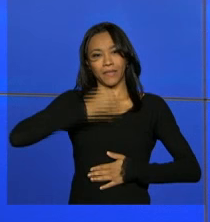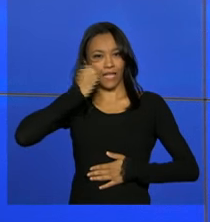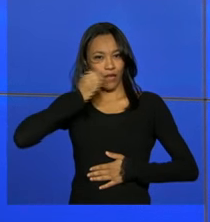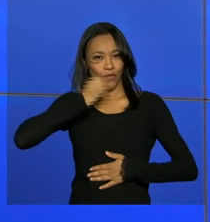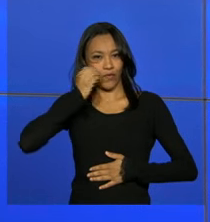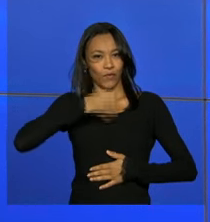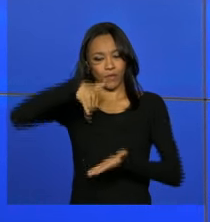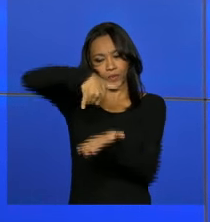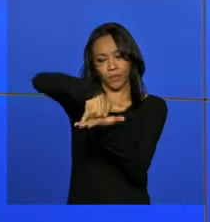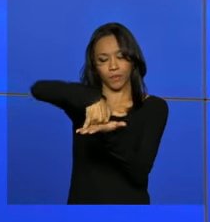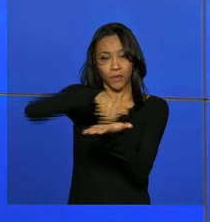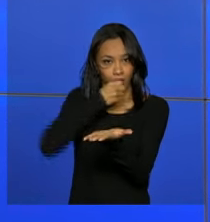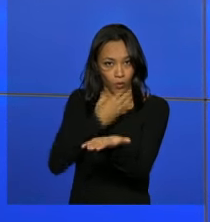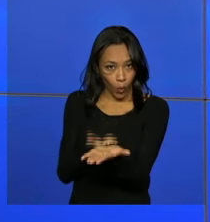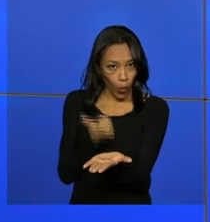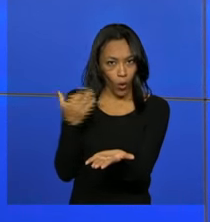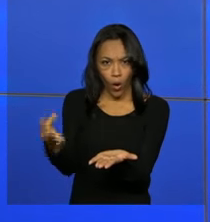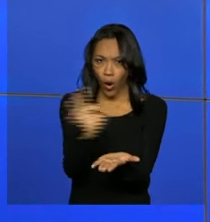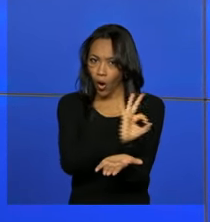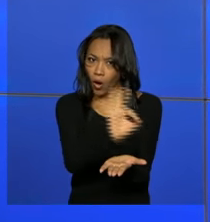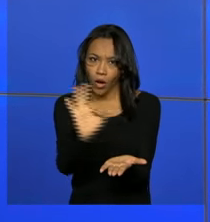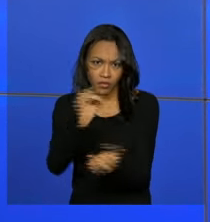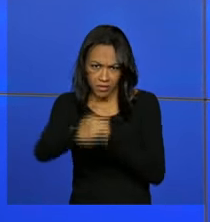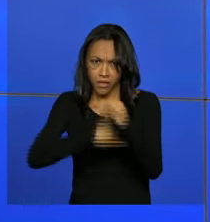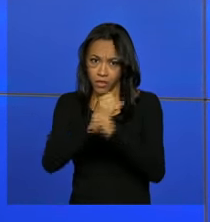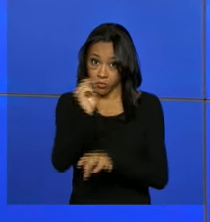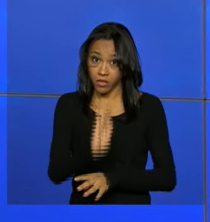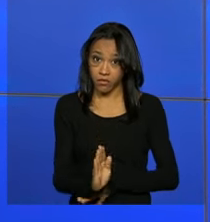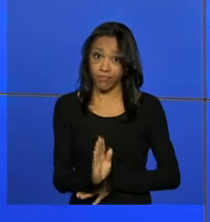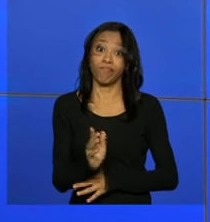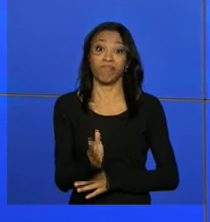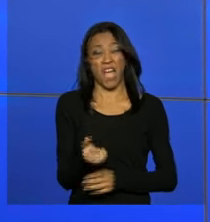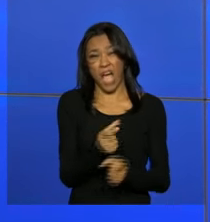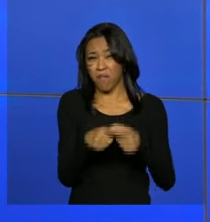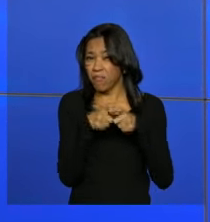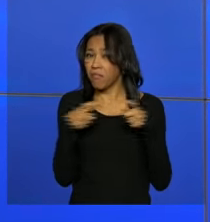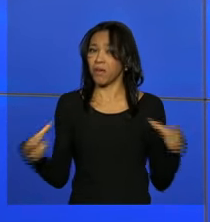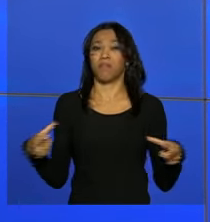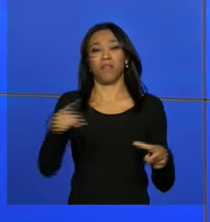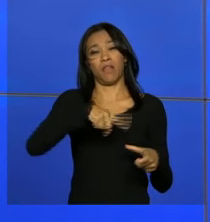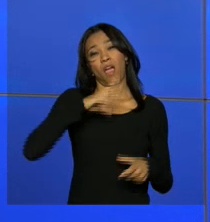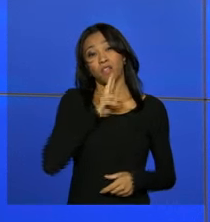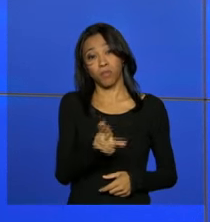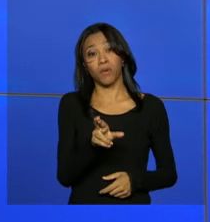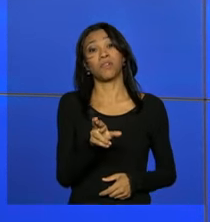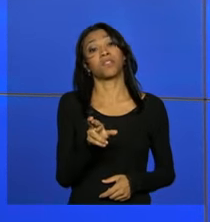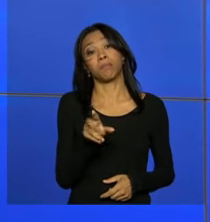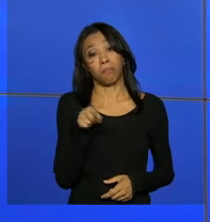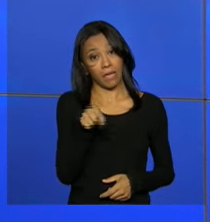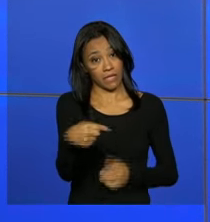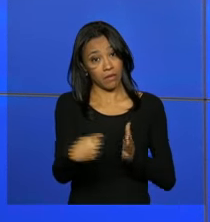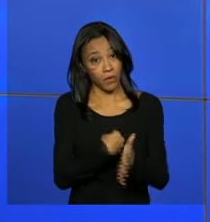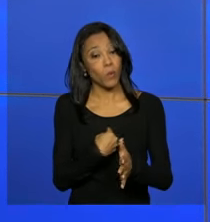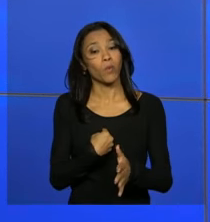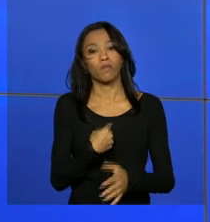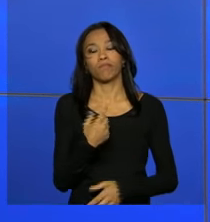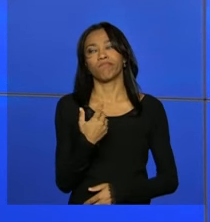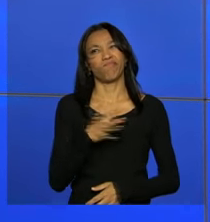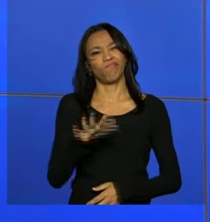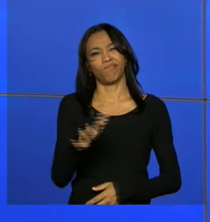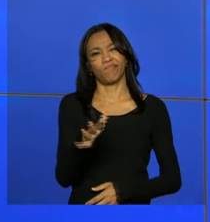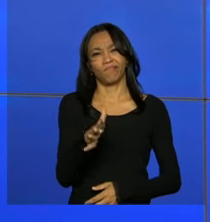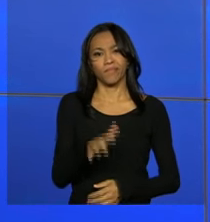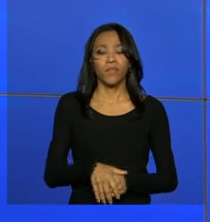telefonia fixa, móvel e de internet no Brasil? Para muitos consumidores, a resposta para esta pergunta é nem